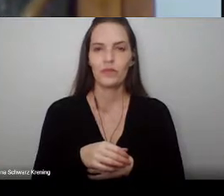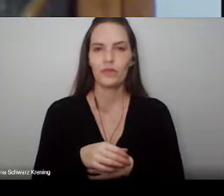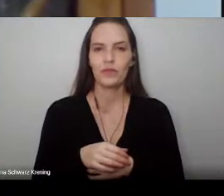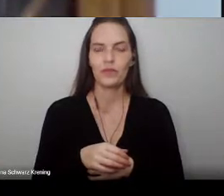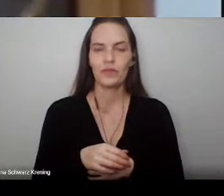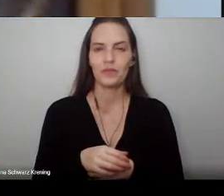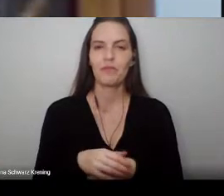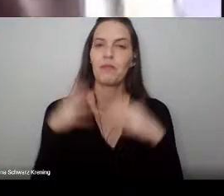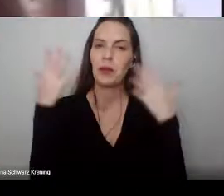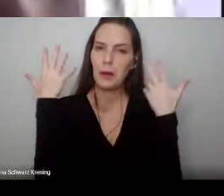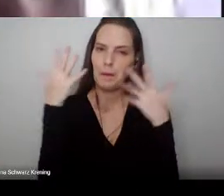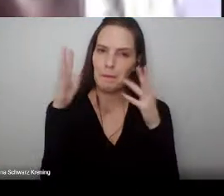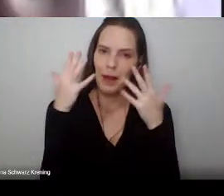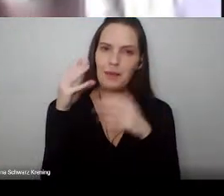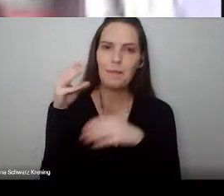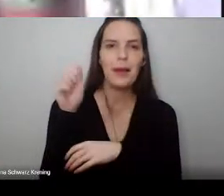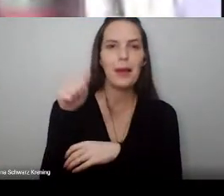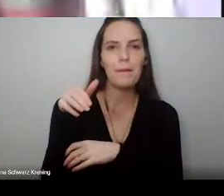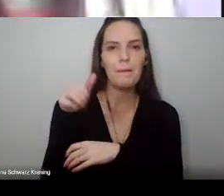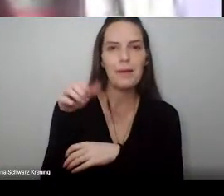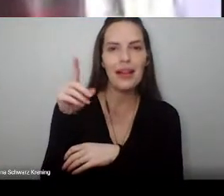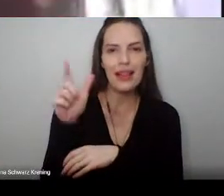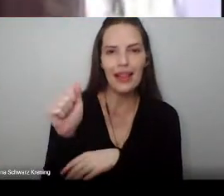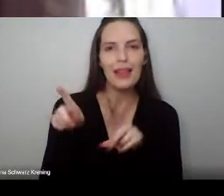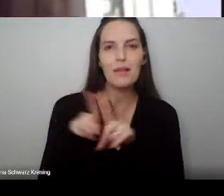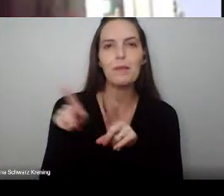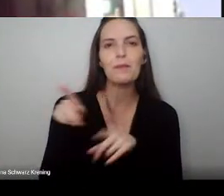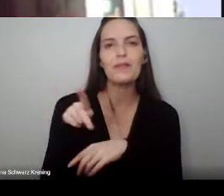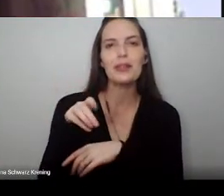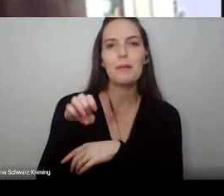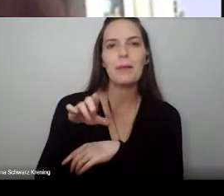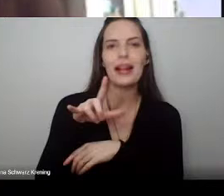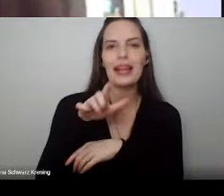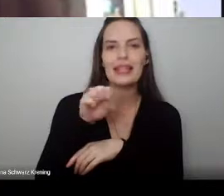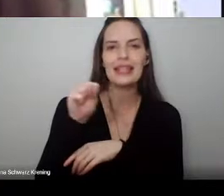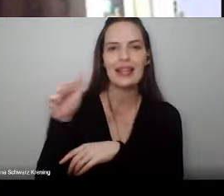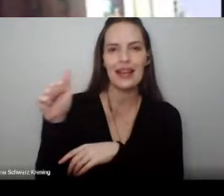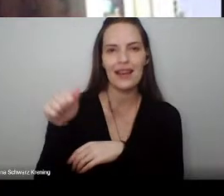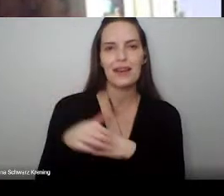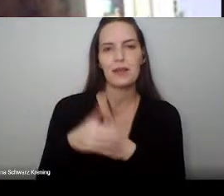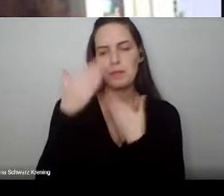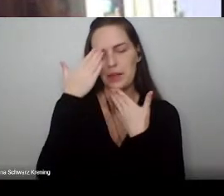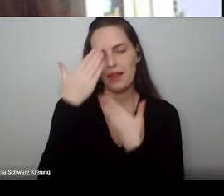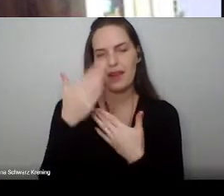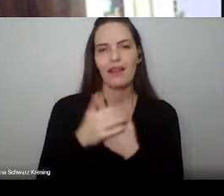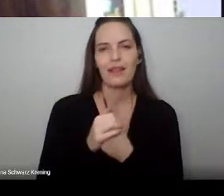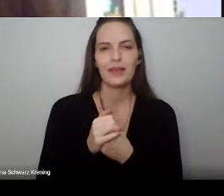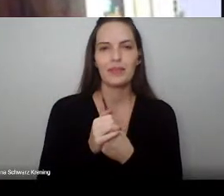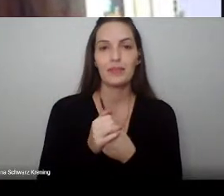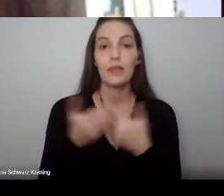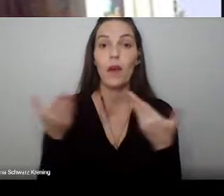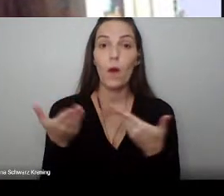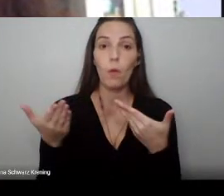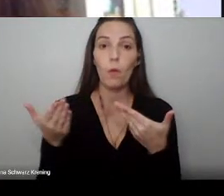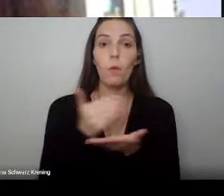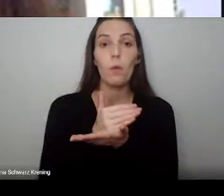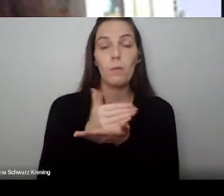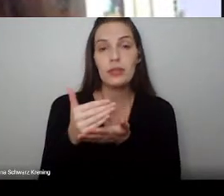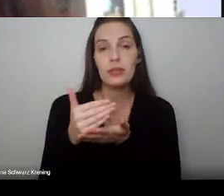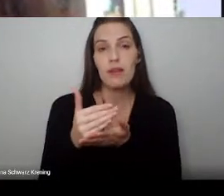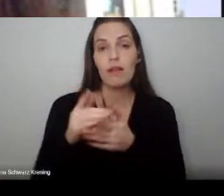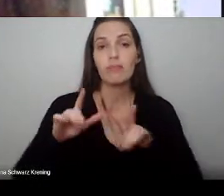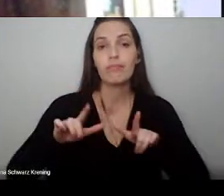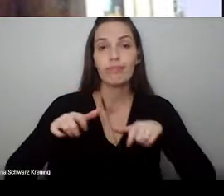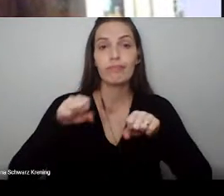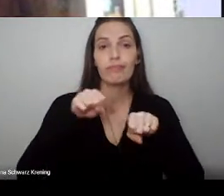Parabéns, Amanda. Parabéns, professora Melissa. Muito obrigada. Vamos dar início agora à coloção de grau do